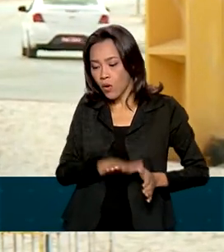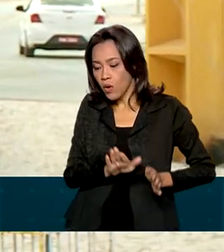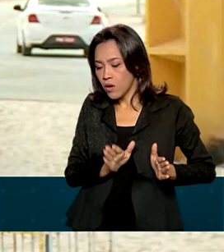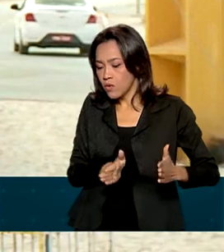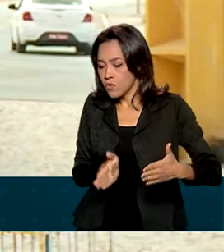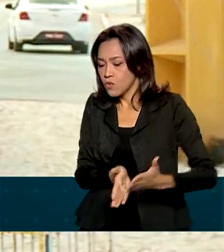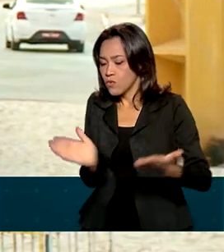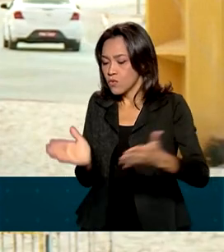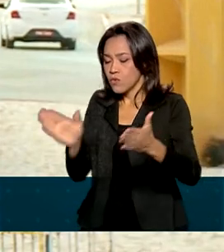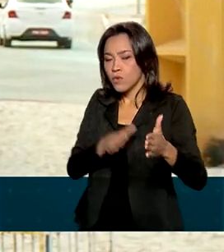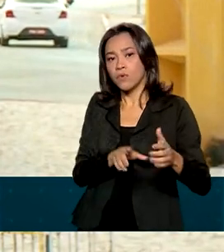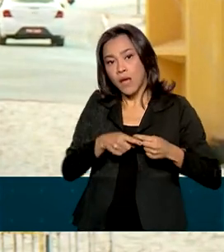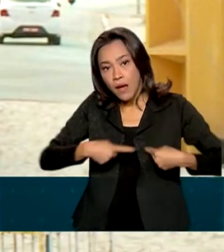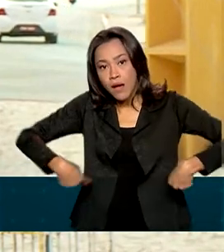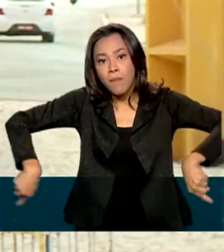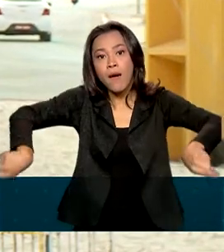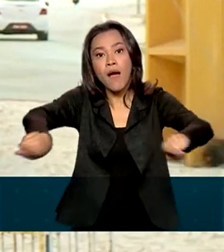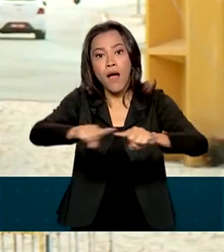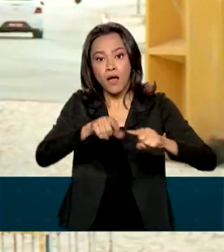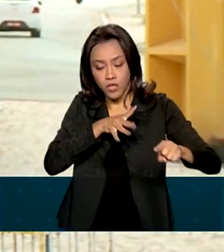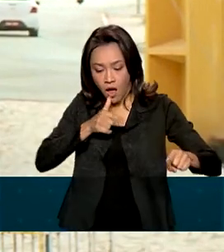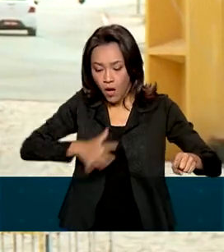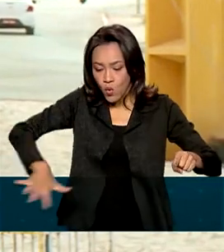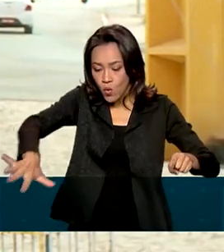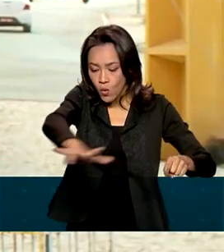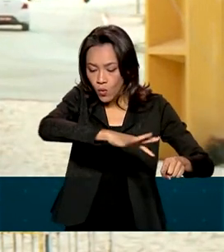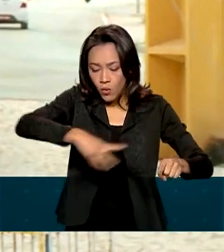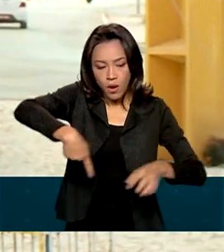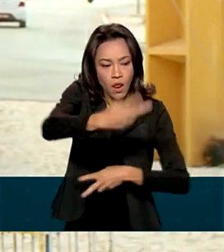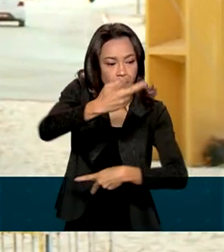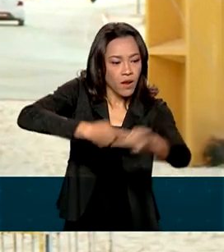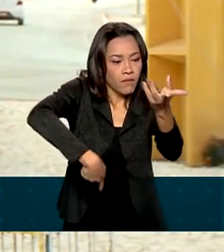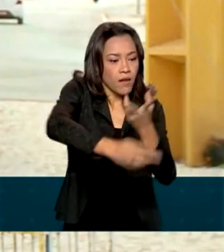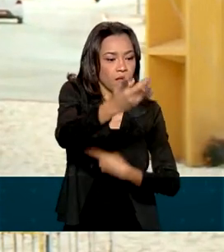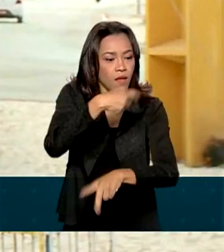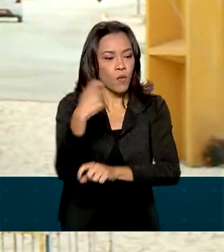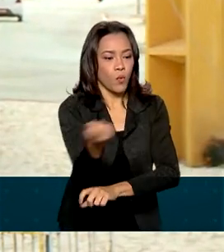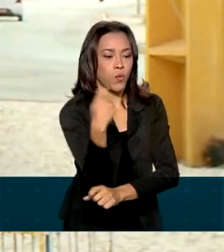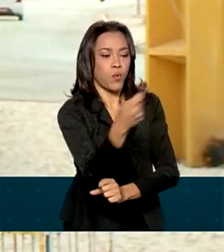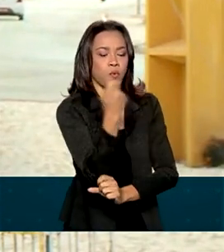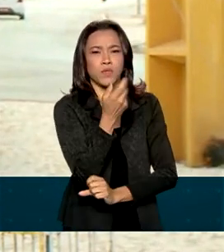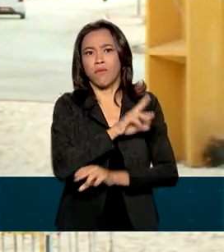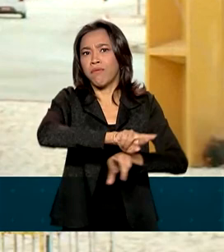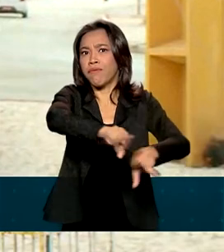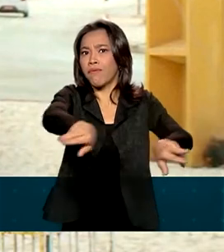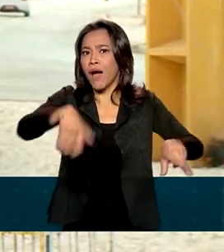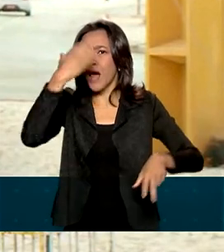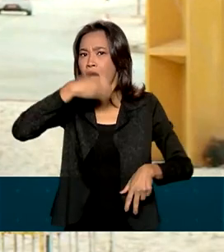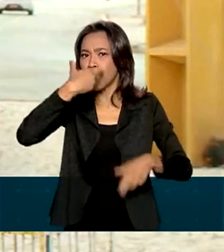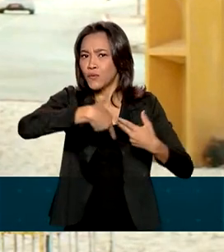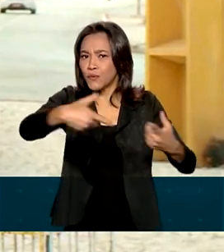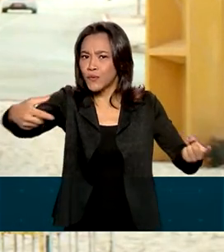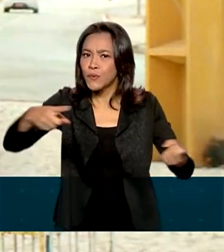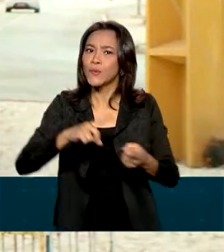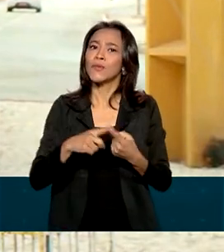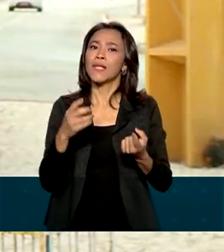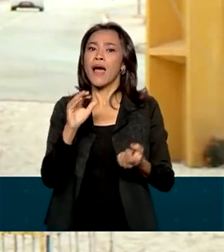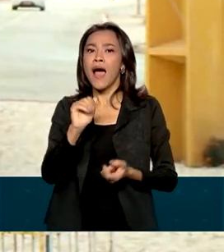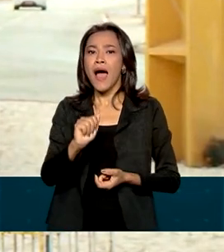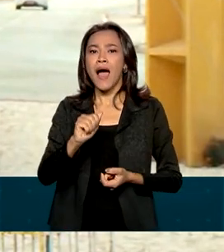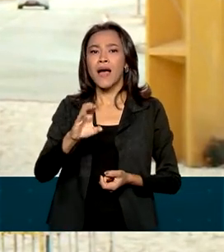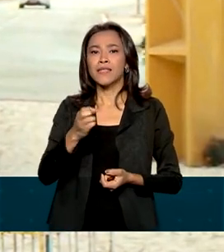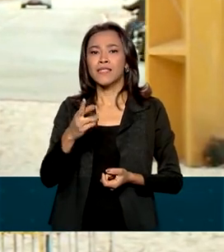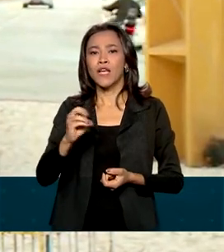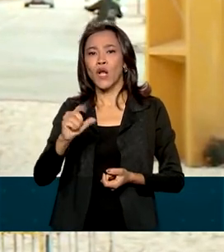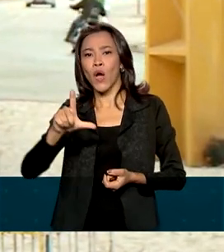barragem do Banapuiu, nesse local, por meio da irrigação, são produzidas várias frutas. Lá é produzido acerola, que inclusive é